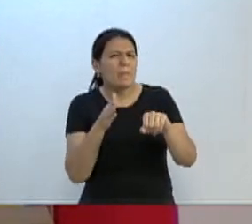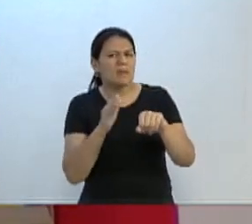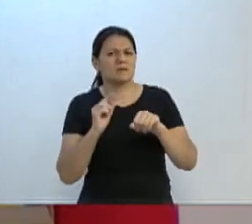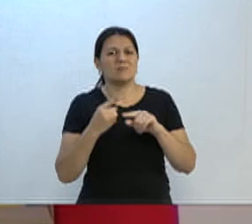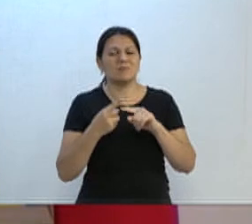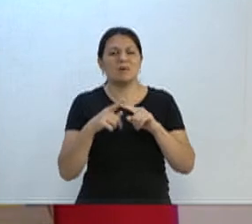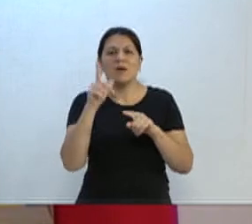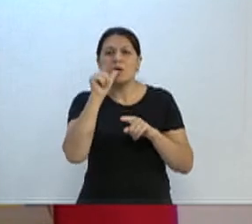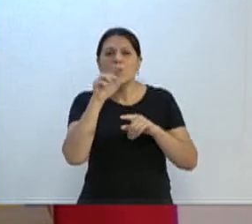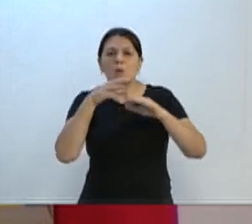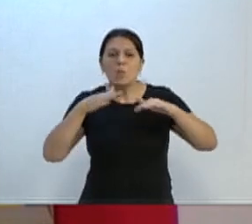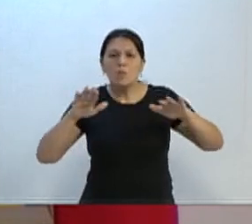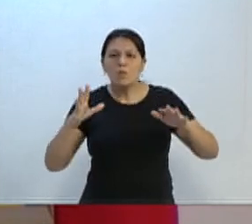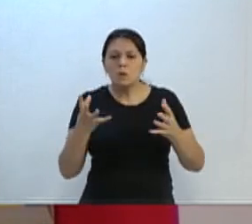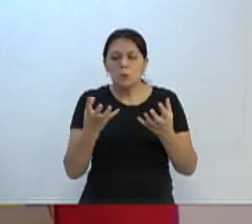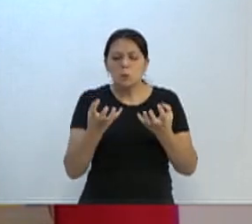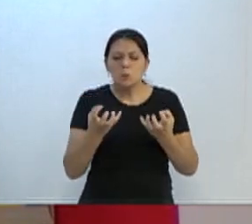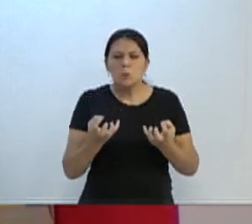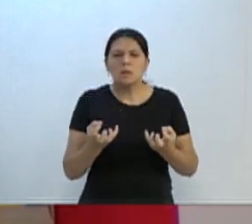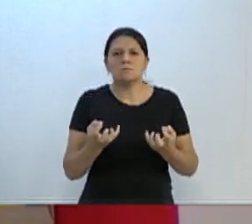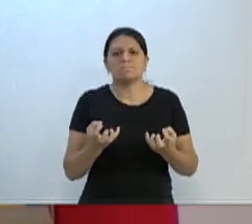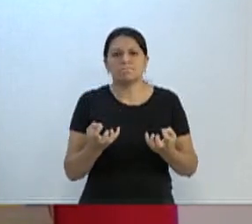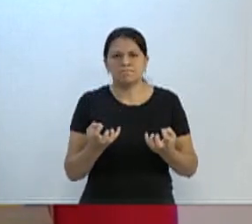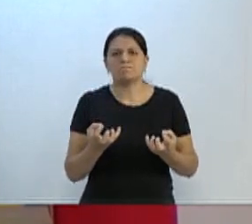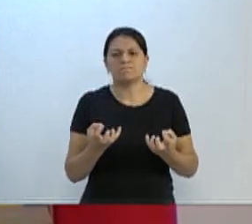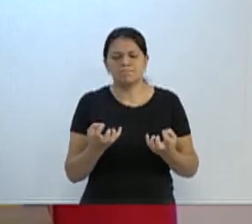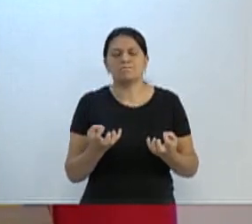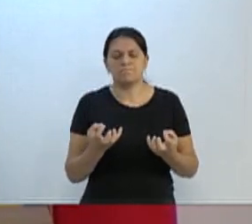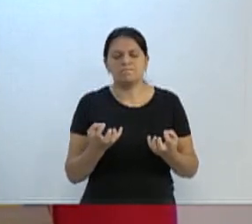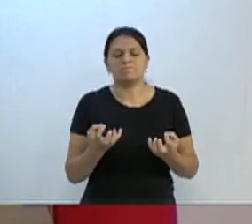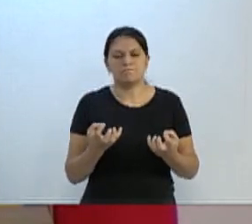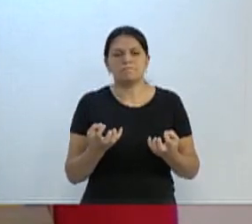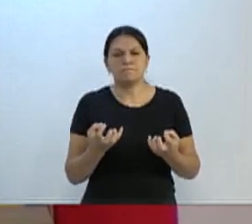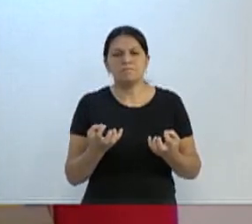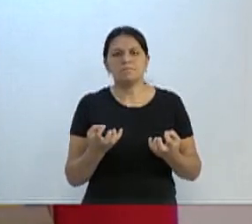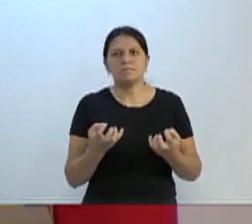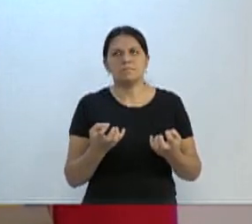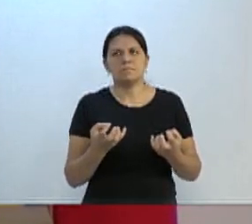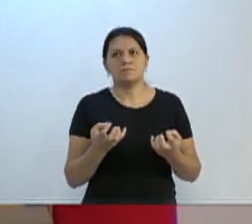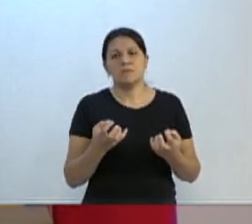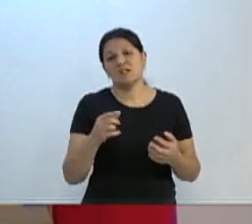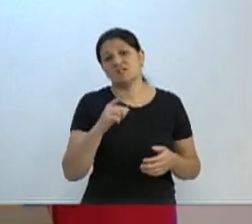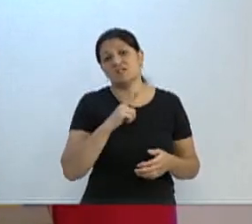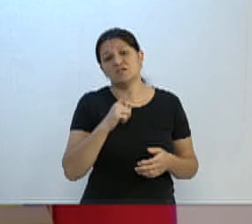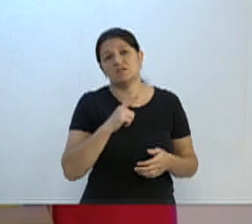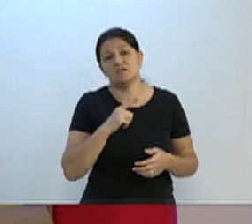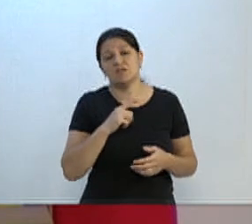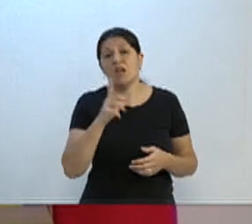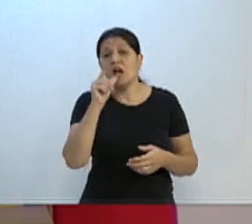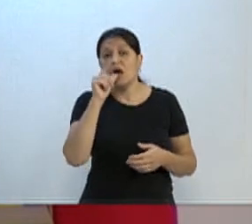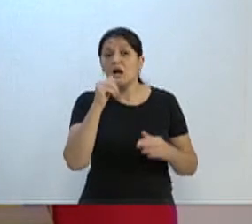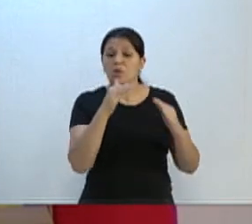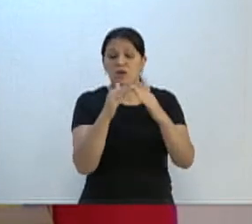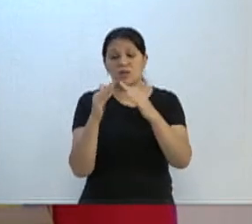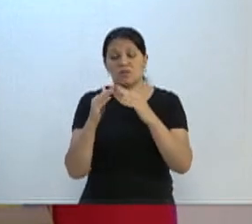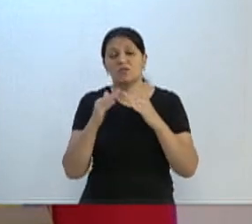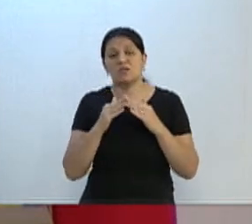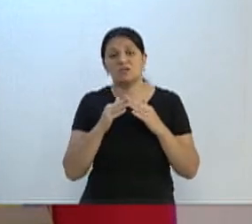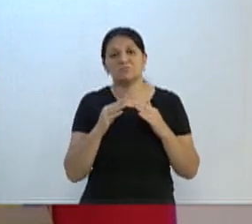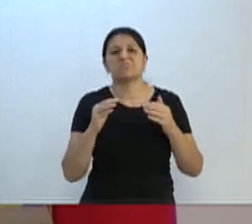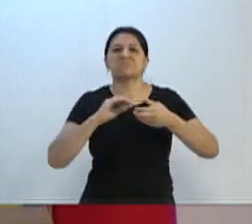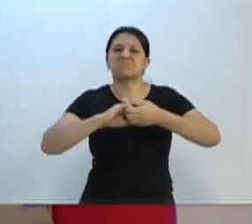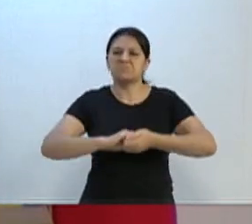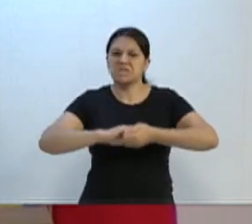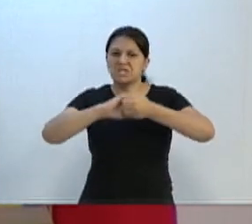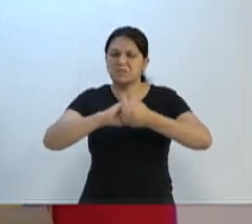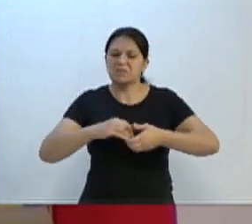seco, da forma como está, a estiagem como está, nós ainda temos, pelo menos, minimamente, água em nossas casas. Então, parabéns a